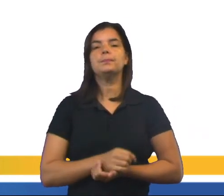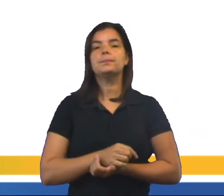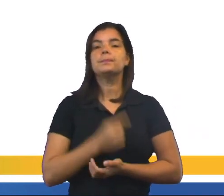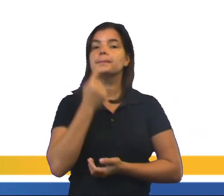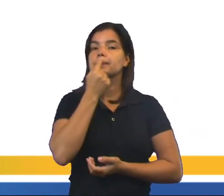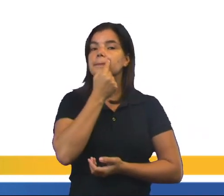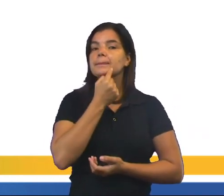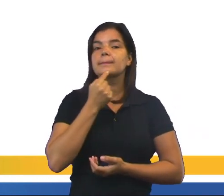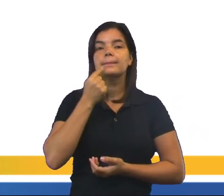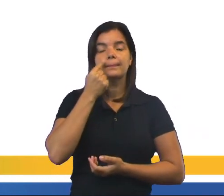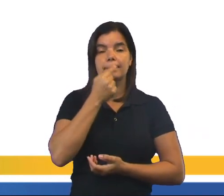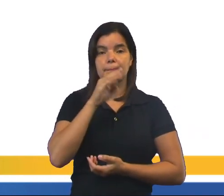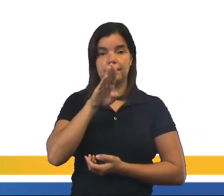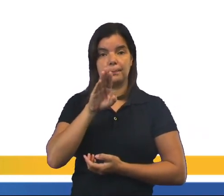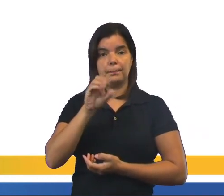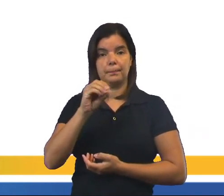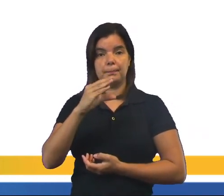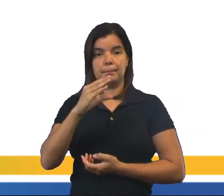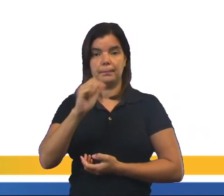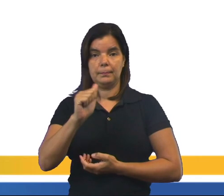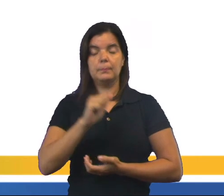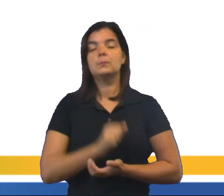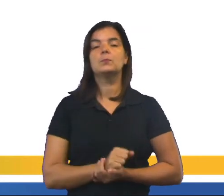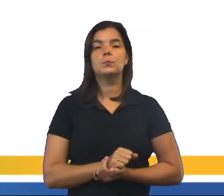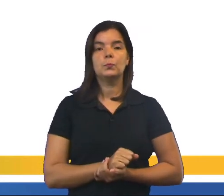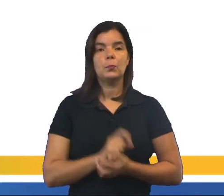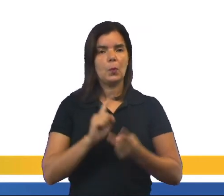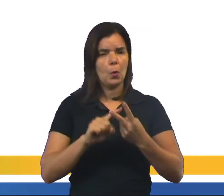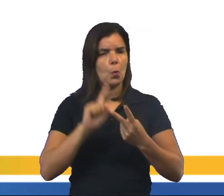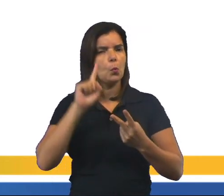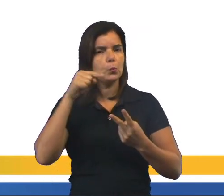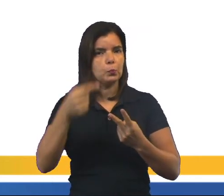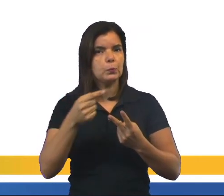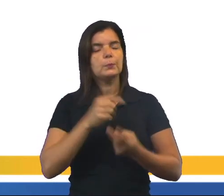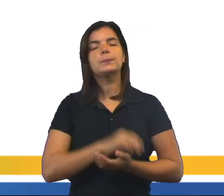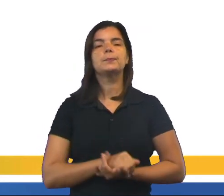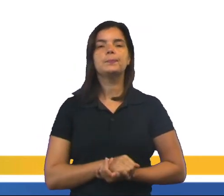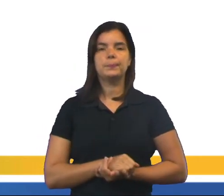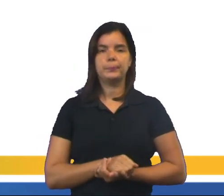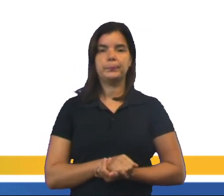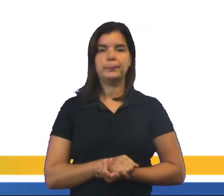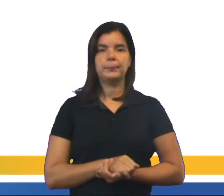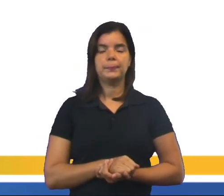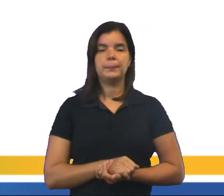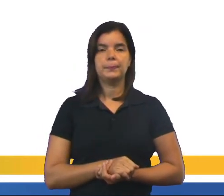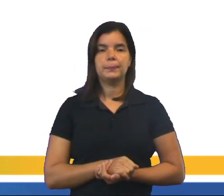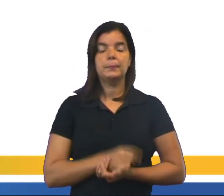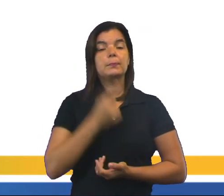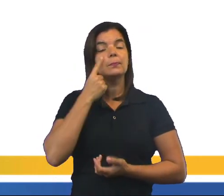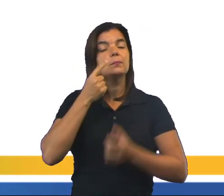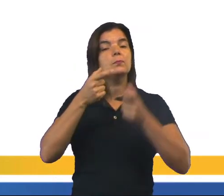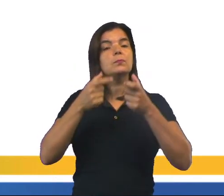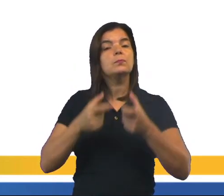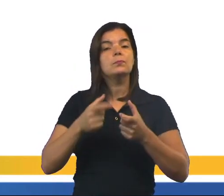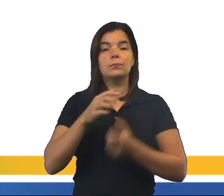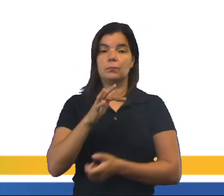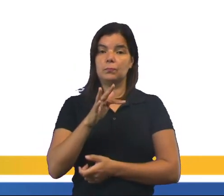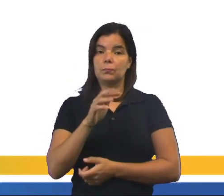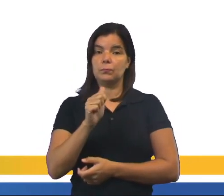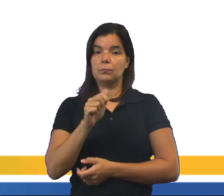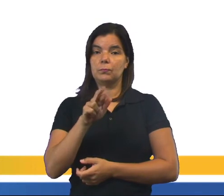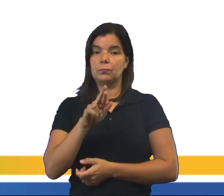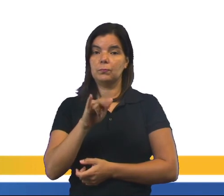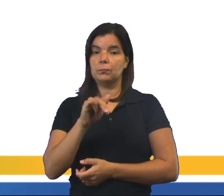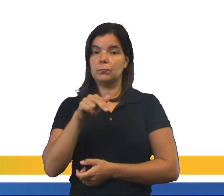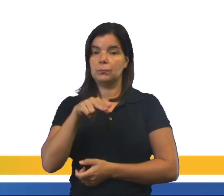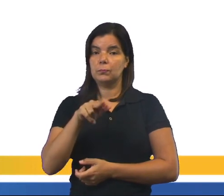boca, viu só? Já localizou mais algum? Localiza aí para mim. Vê onde está a faringe, a